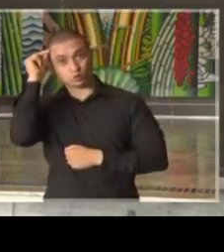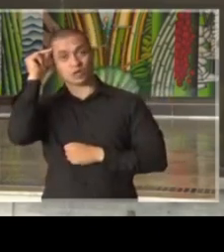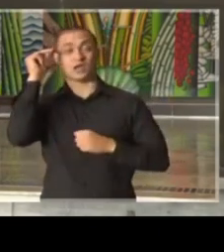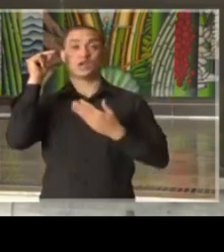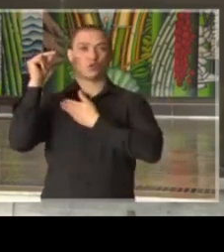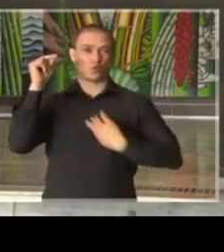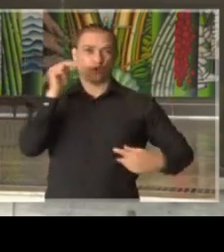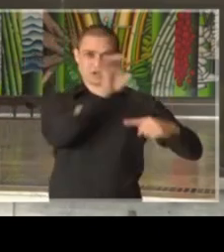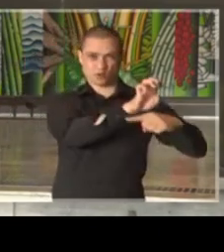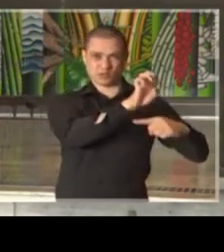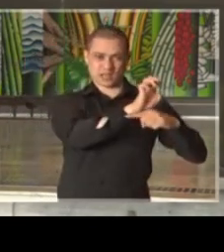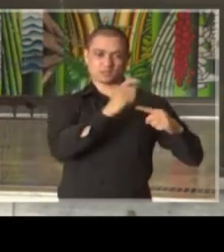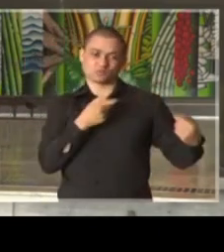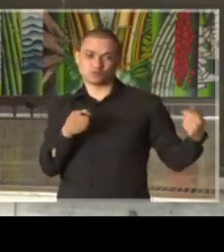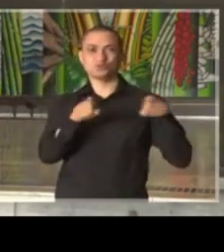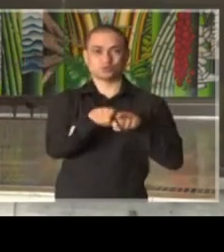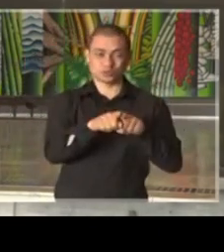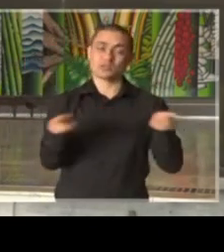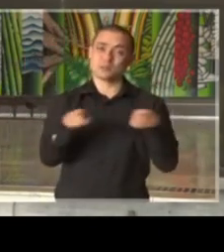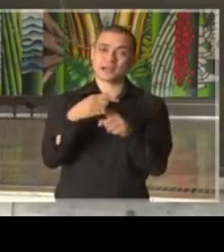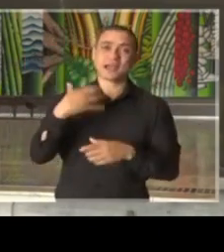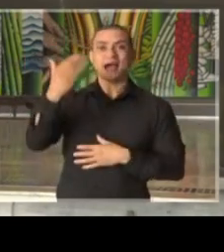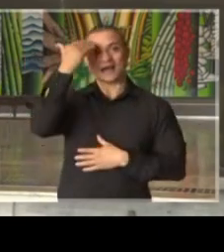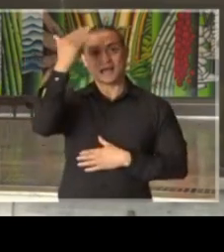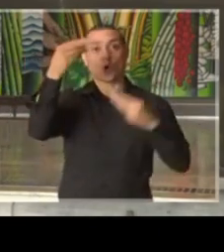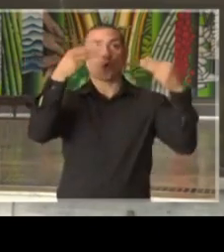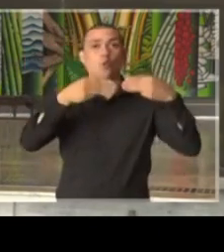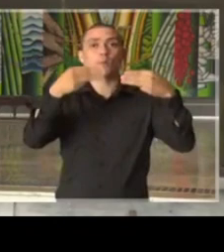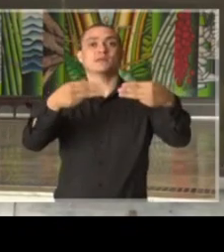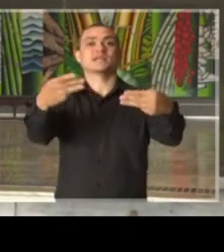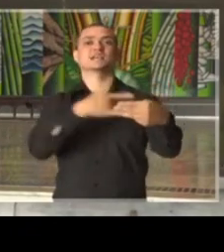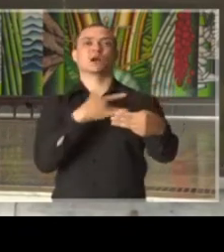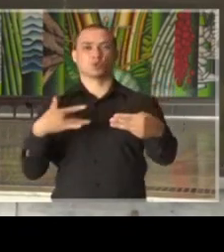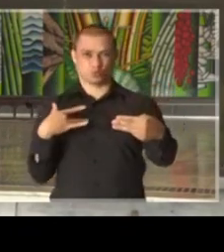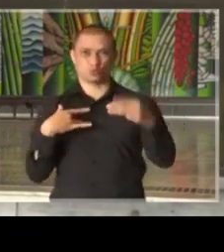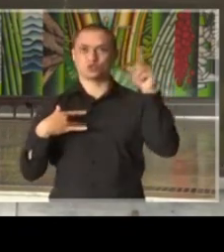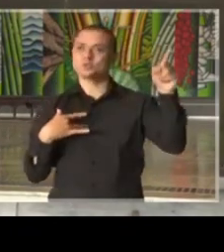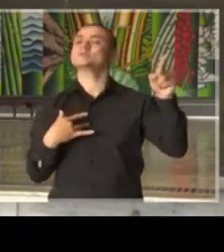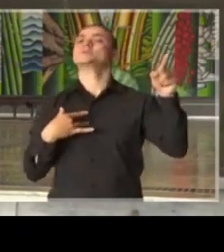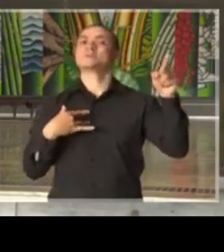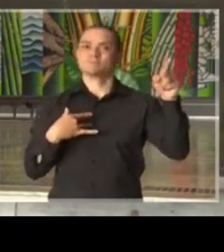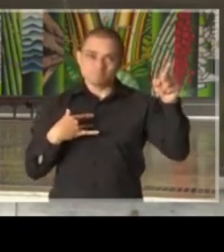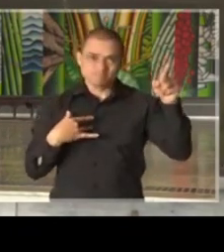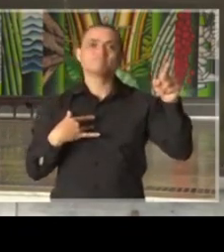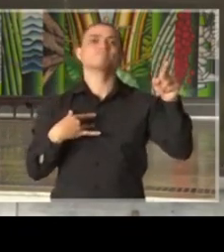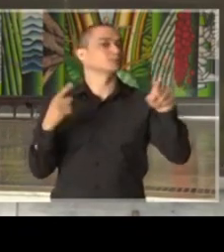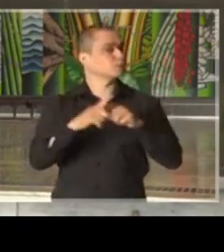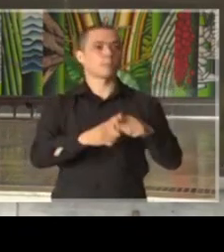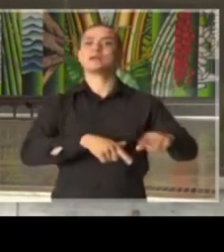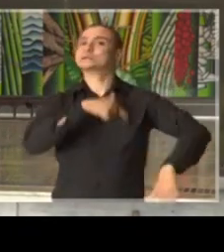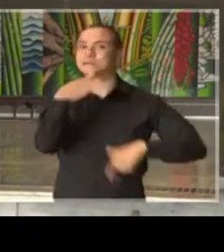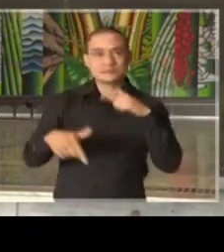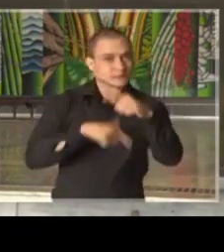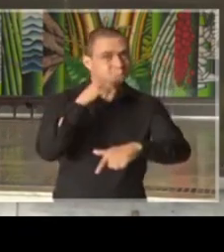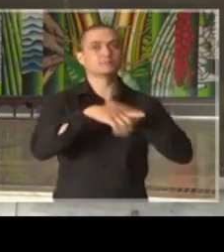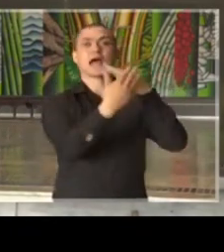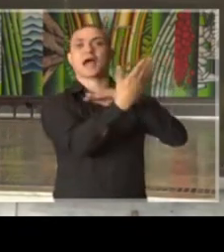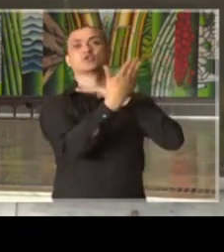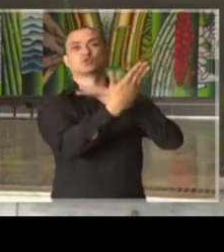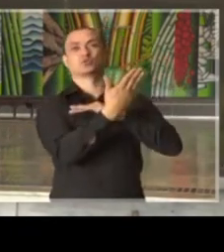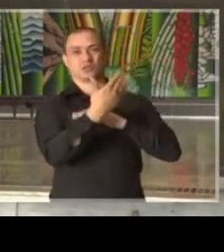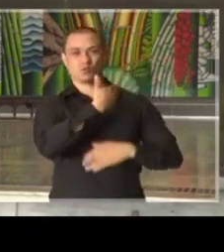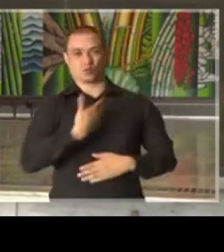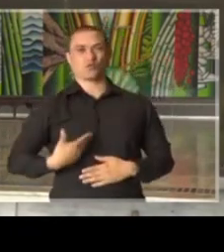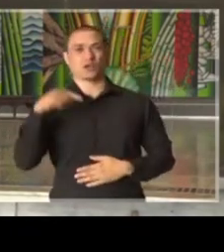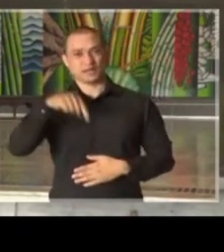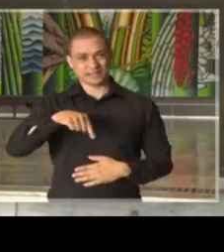Estado e queria aqui também agradecer ao Ministério da Saúde que tem, não tem poupado esforço para ajudar o governo